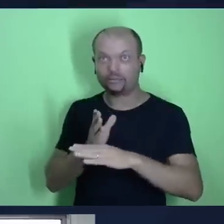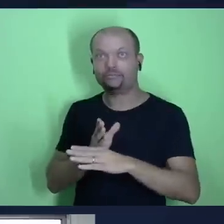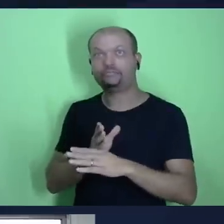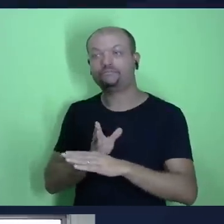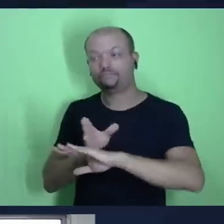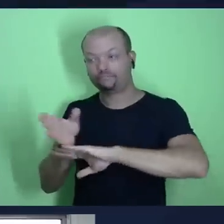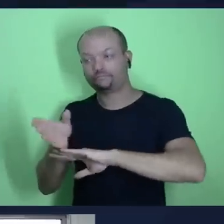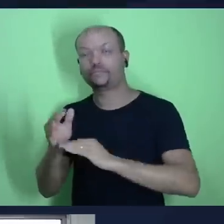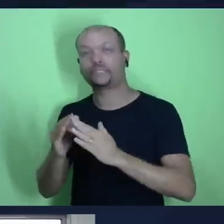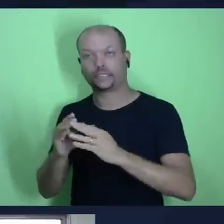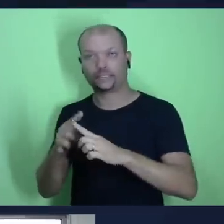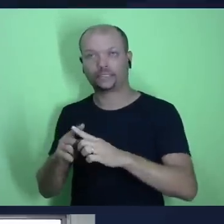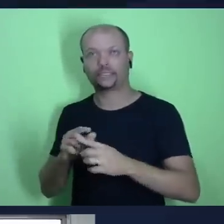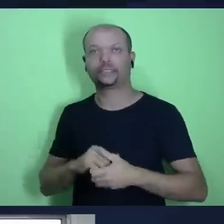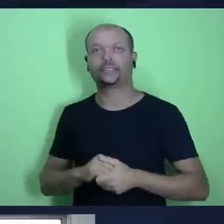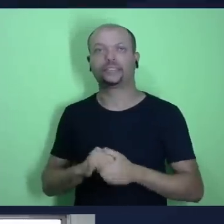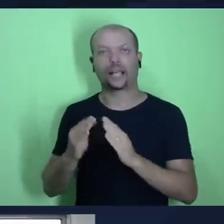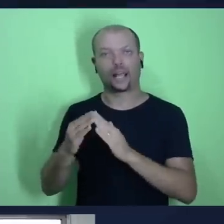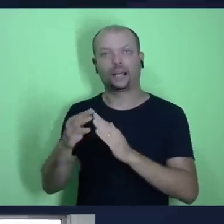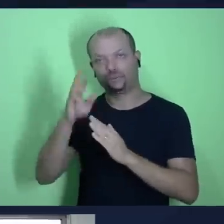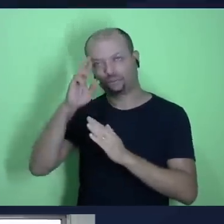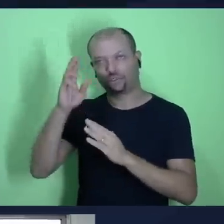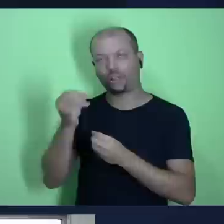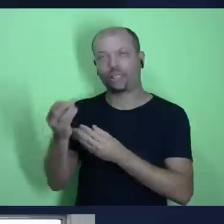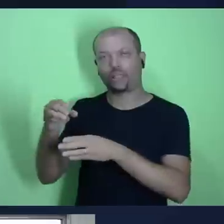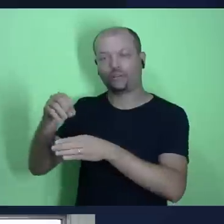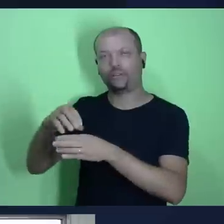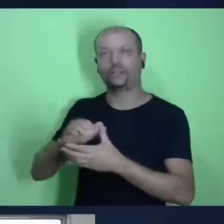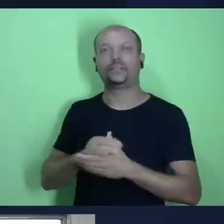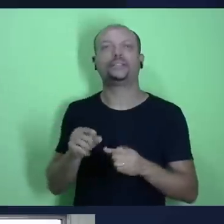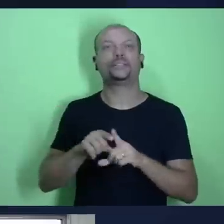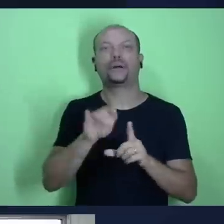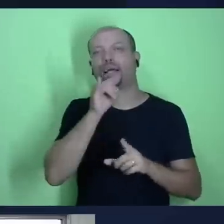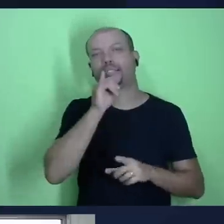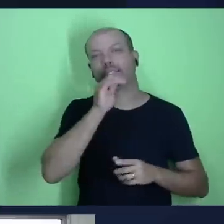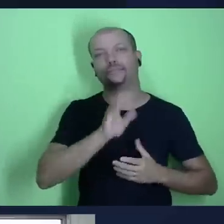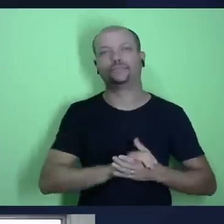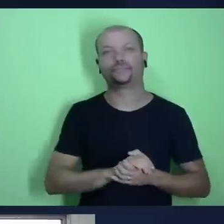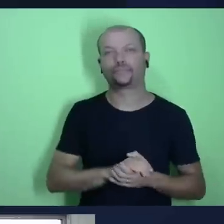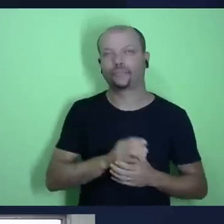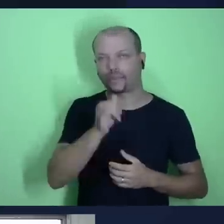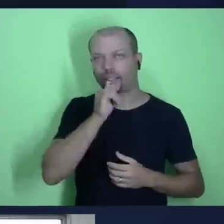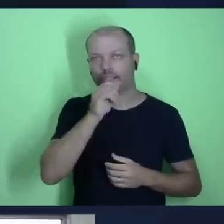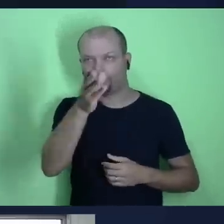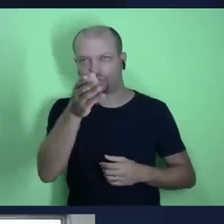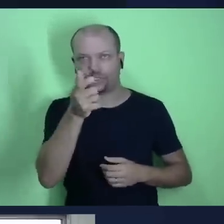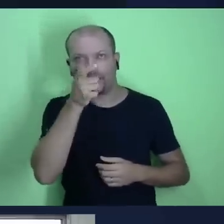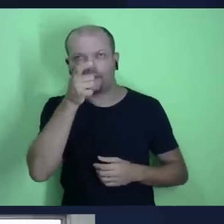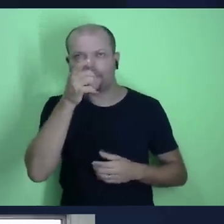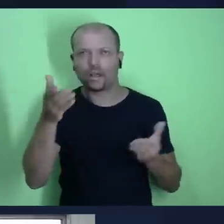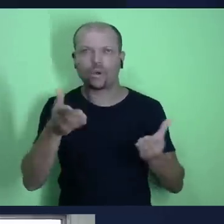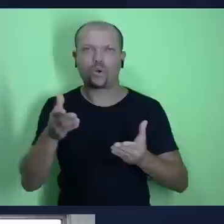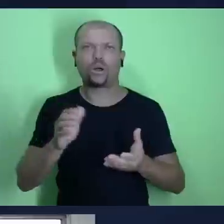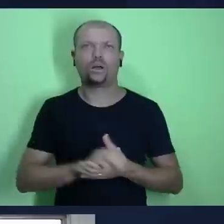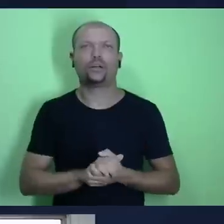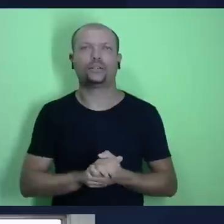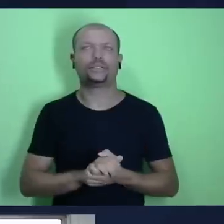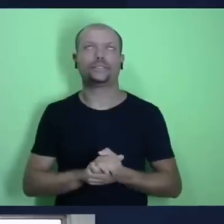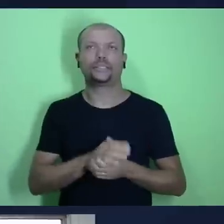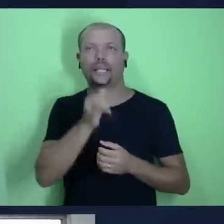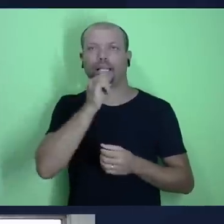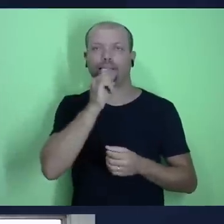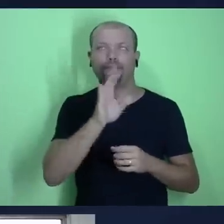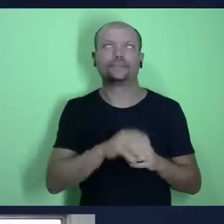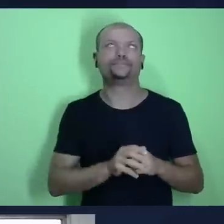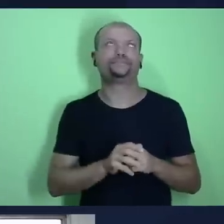igreja, na casa do senhor, para devolver a oferta. Então, por exemplo, vamos imaginar que o amigo que está nos assistindo, ele faz o seguinte cálculo